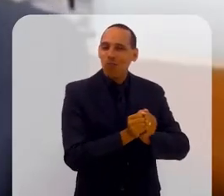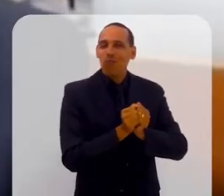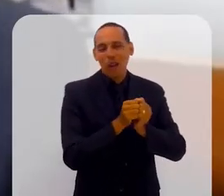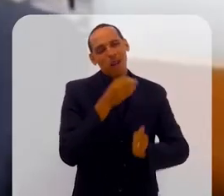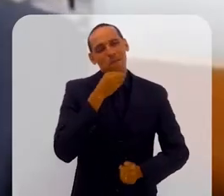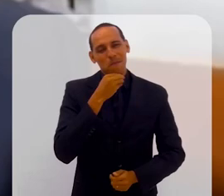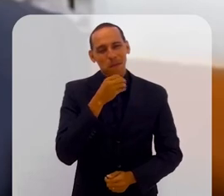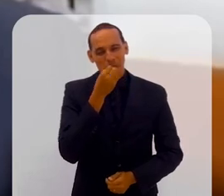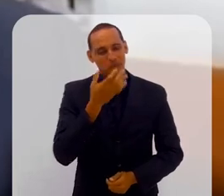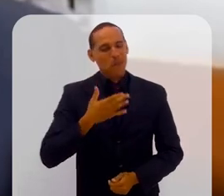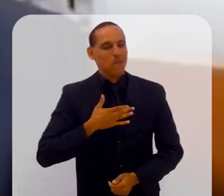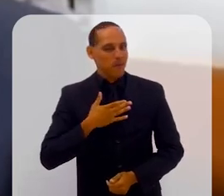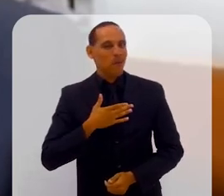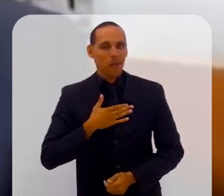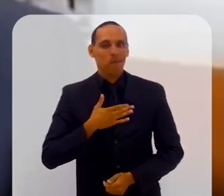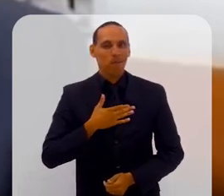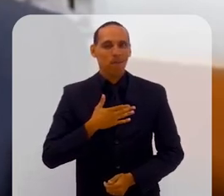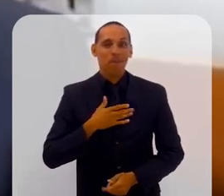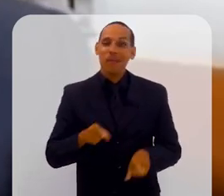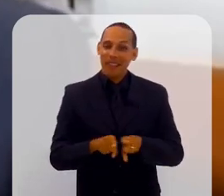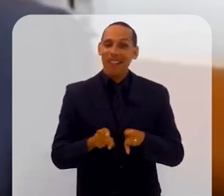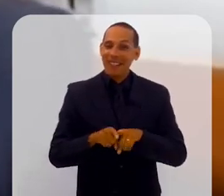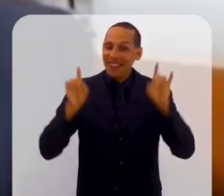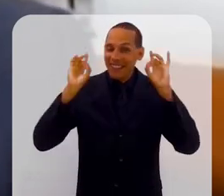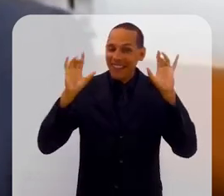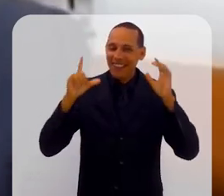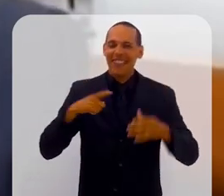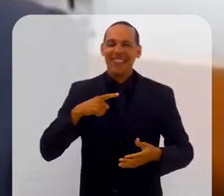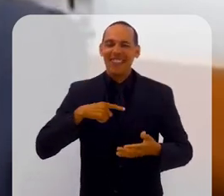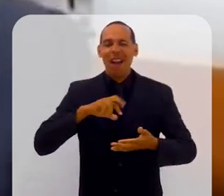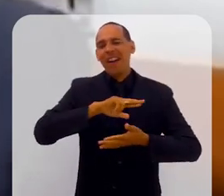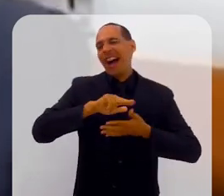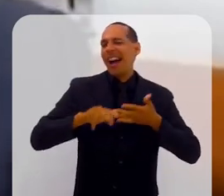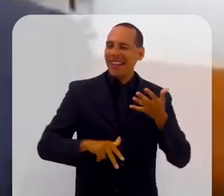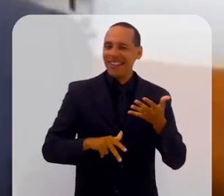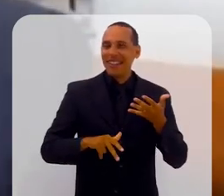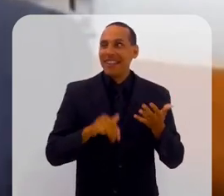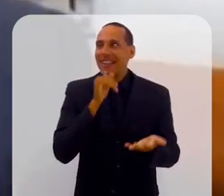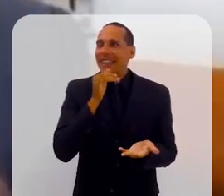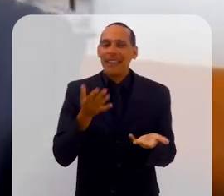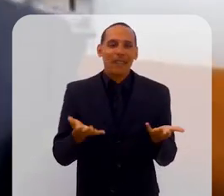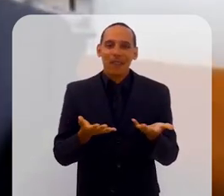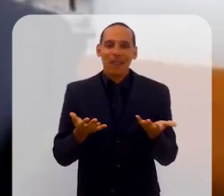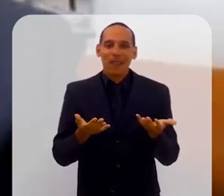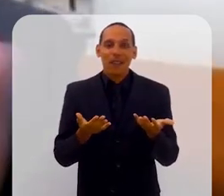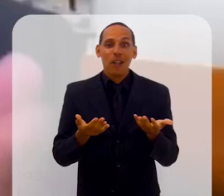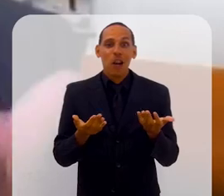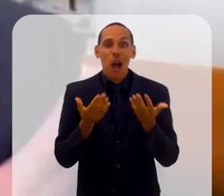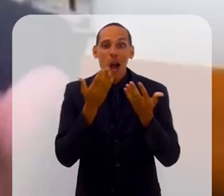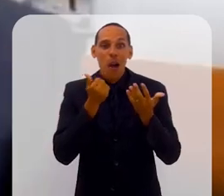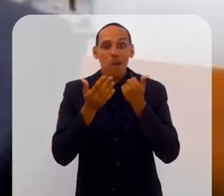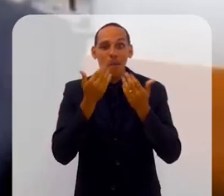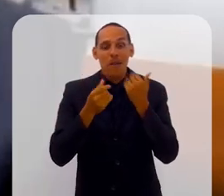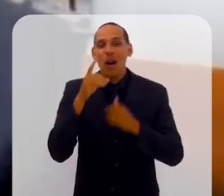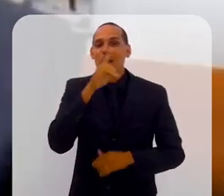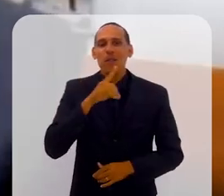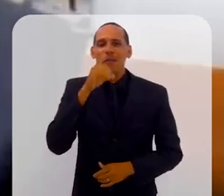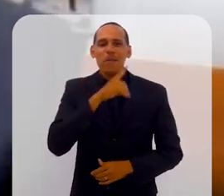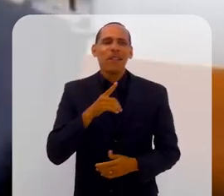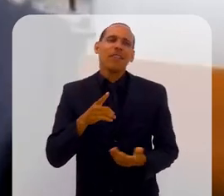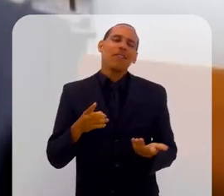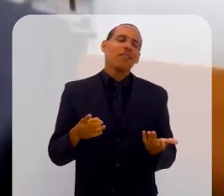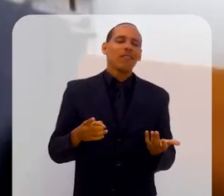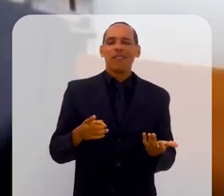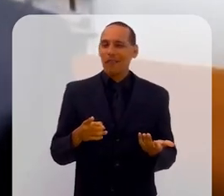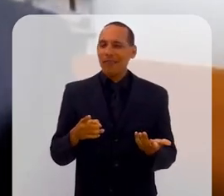oportunidade e sempre tive muitos privilégios. Então, por exemplo, sei lá, comida de domingo, a comida